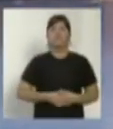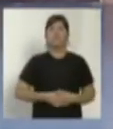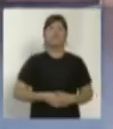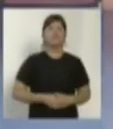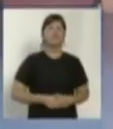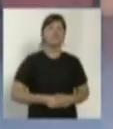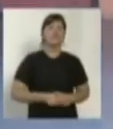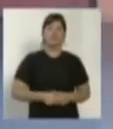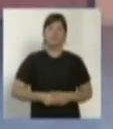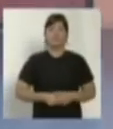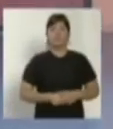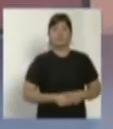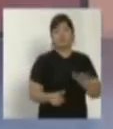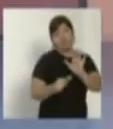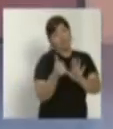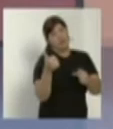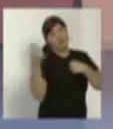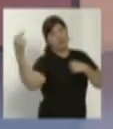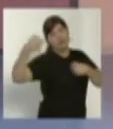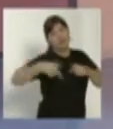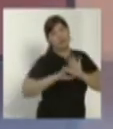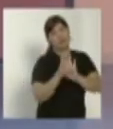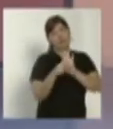É a primeira vez que eu venho a Canção Nova.